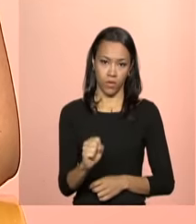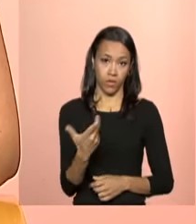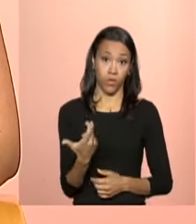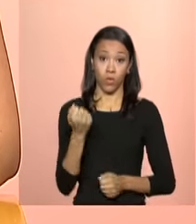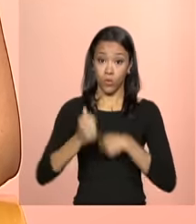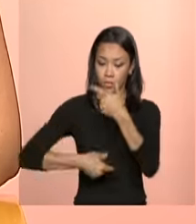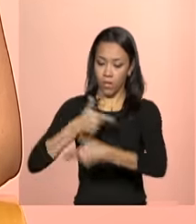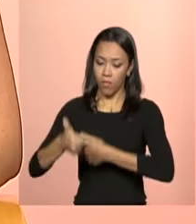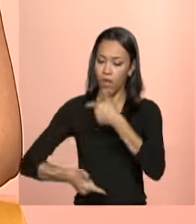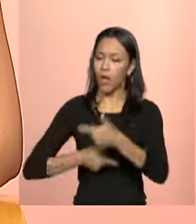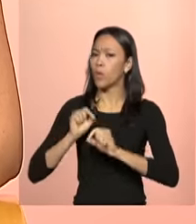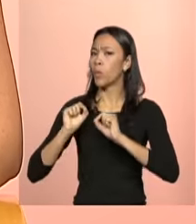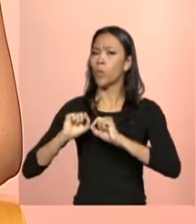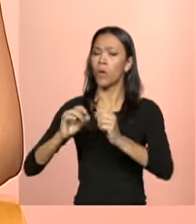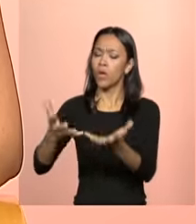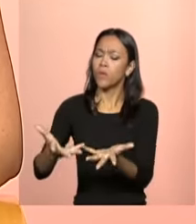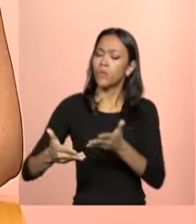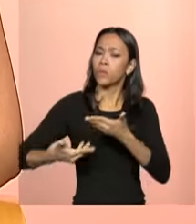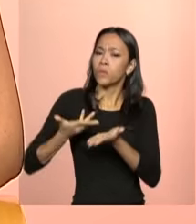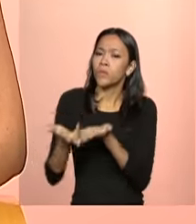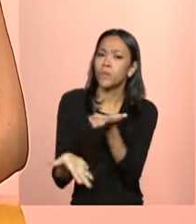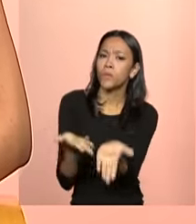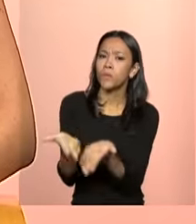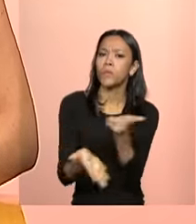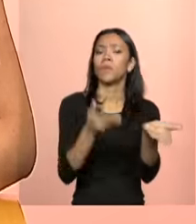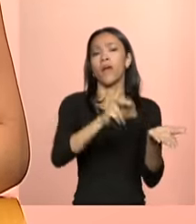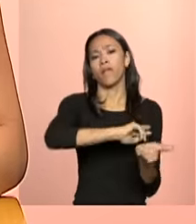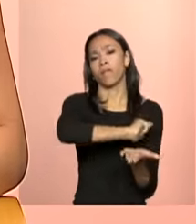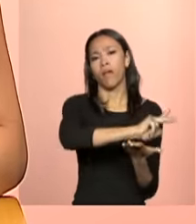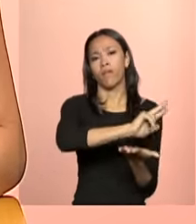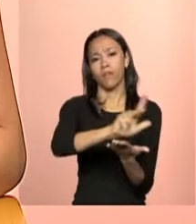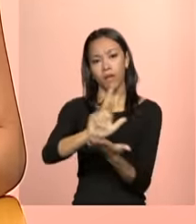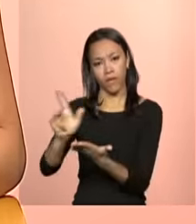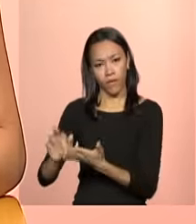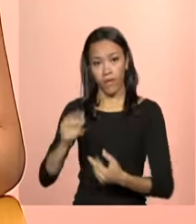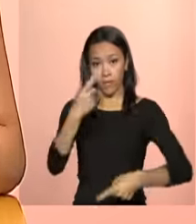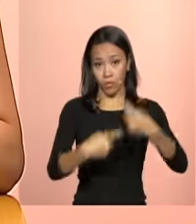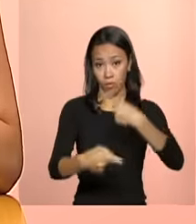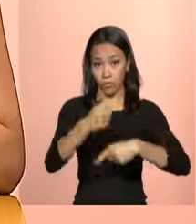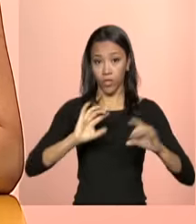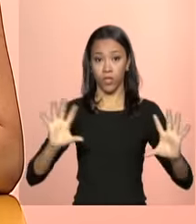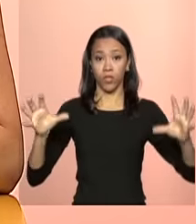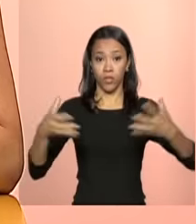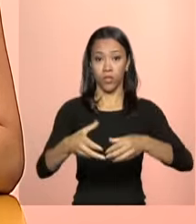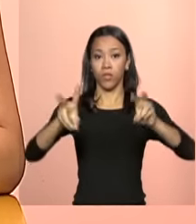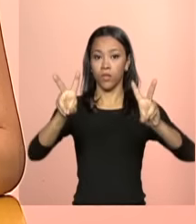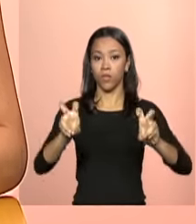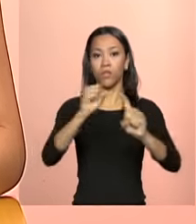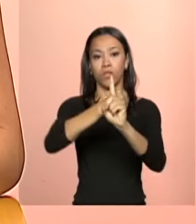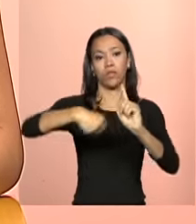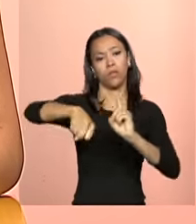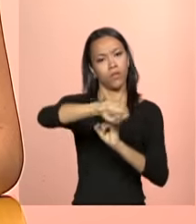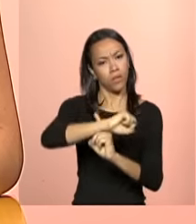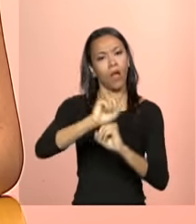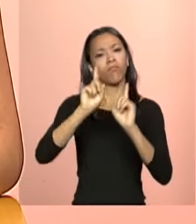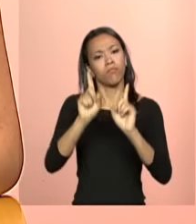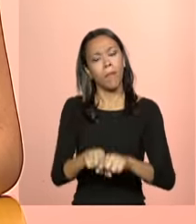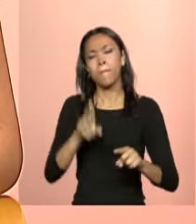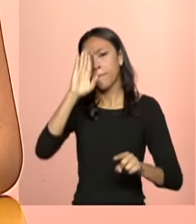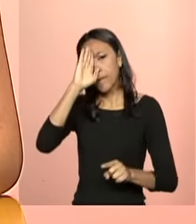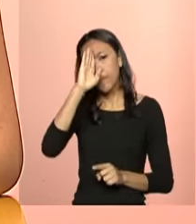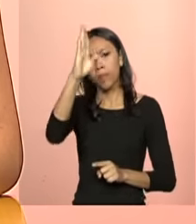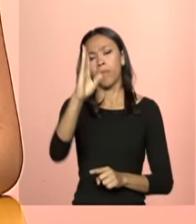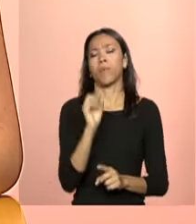de acolhimento fazem parte de um conjunto de ofertas da Política Nacional de Assistência Social, especificamente da Proteção